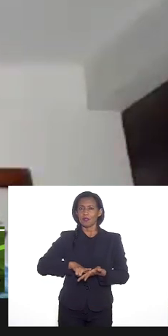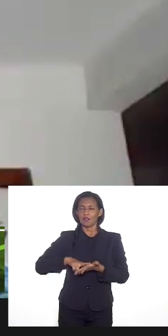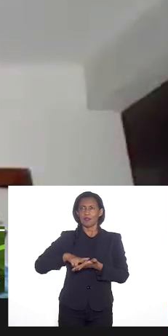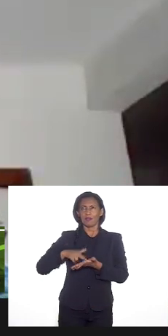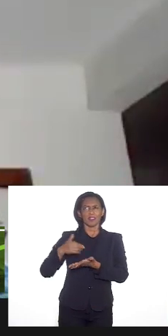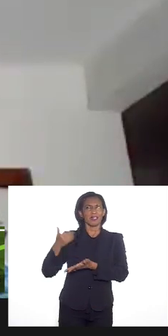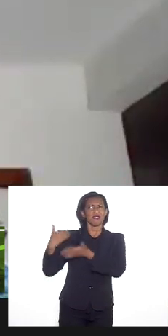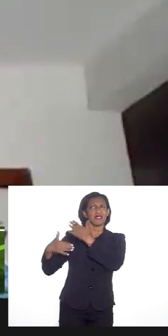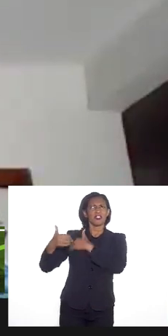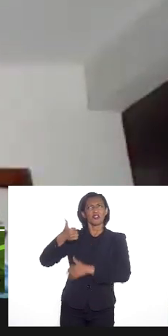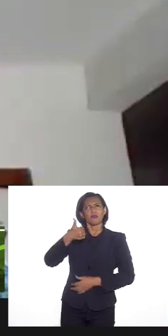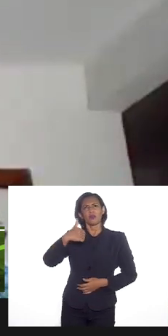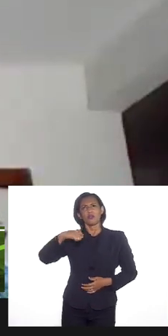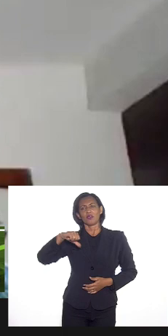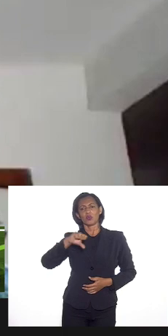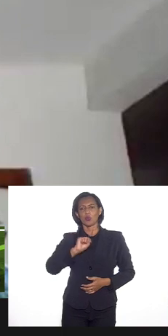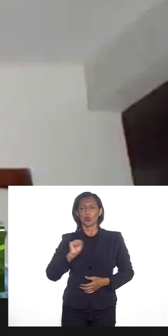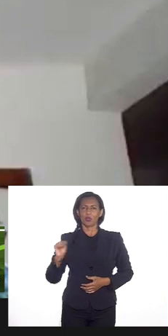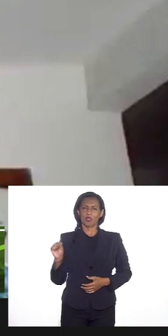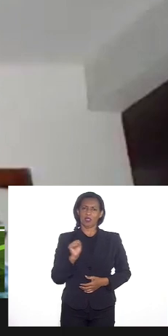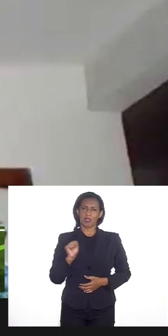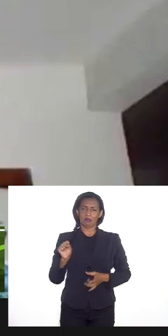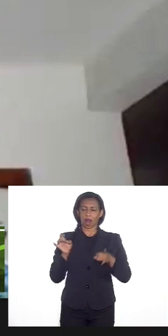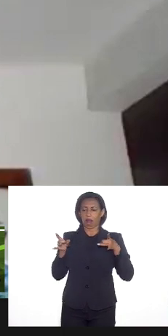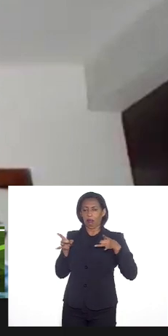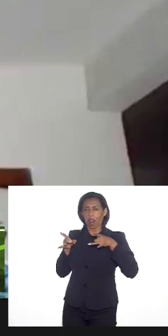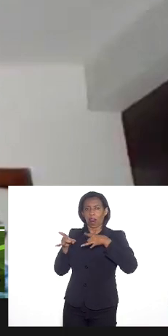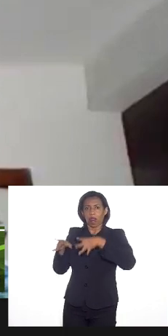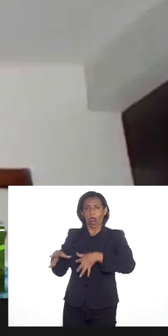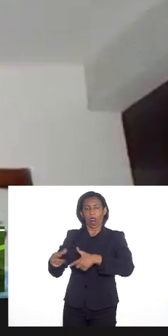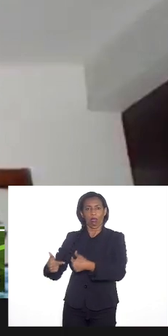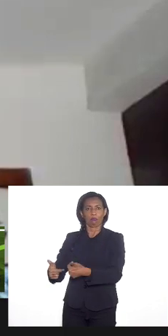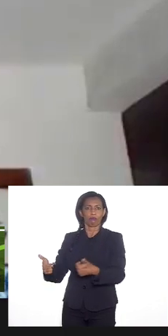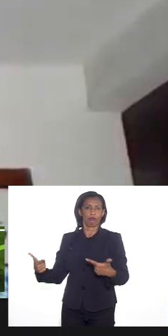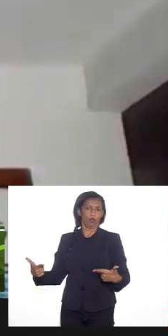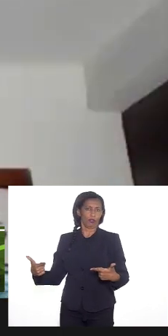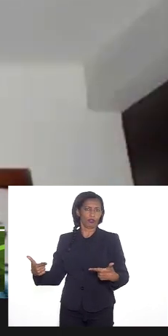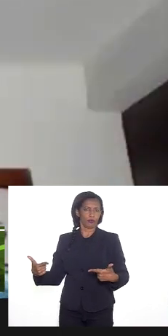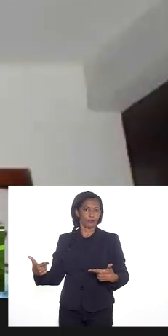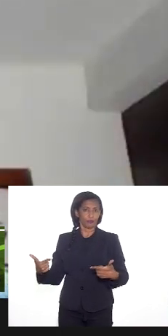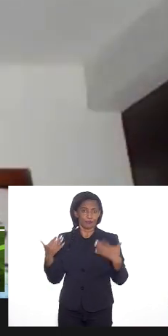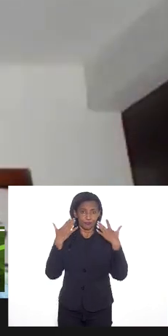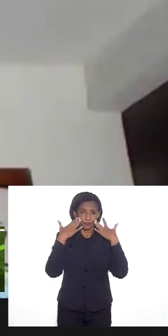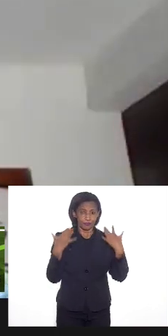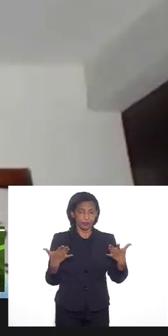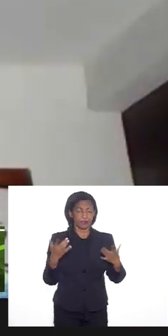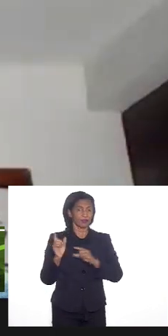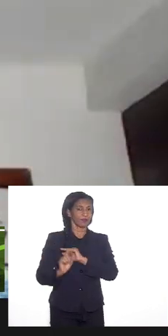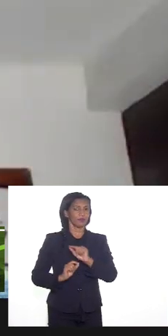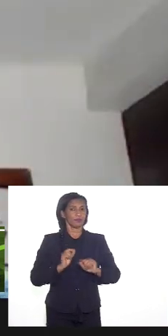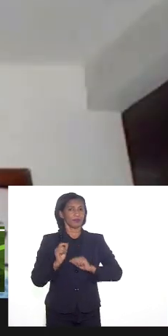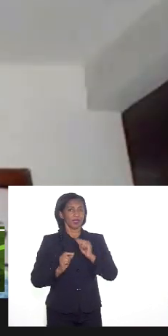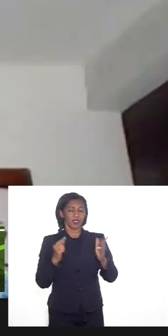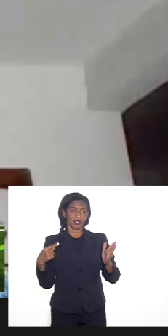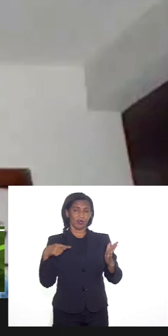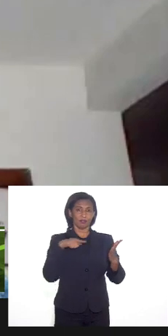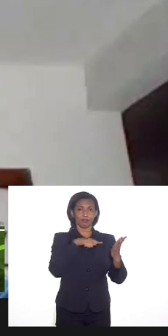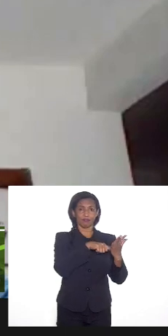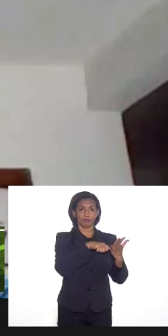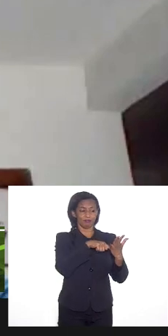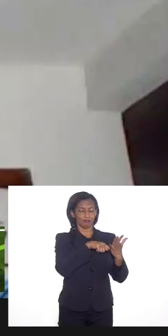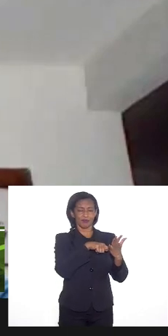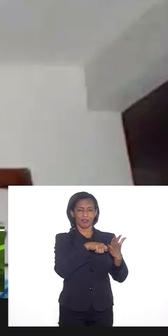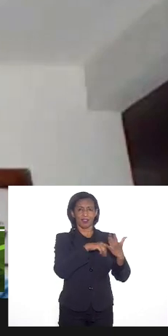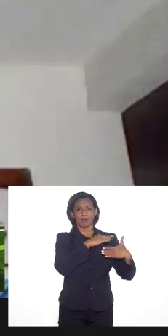1888, jogados à própria sorte. O reflexo disso a gente vai identificar na